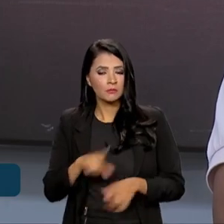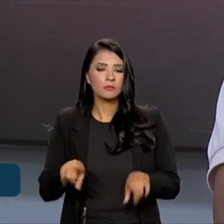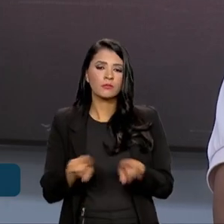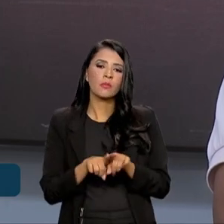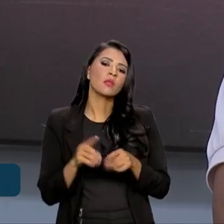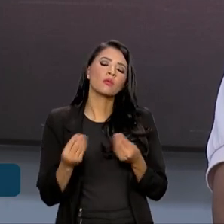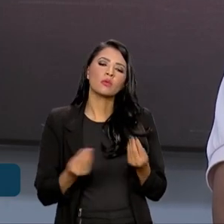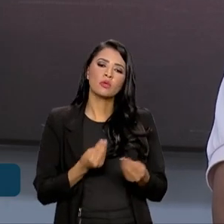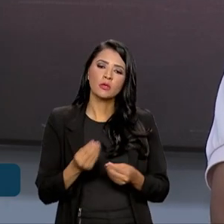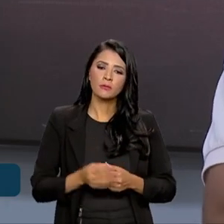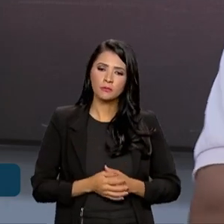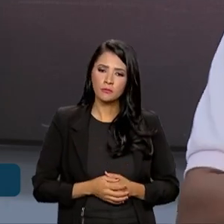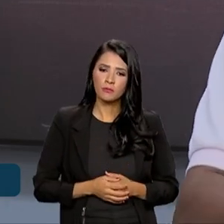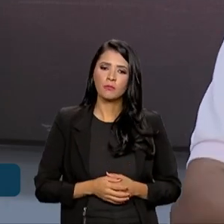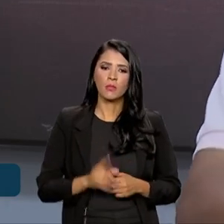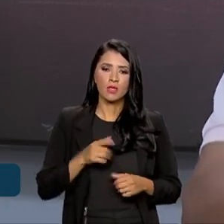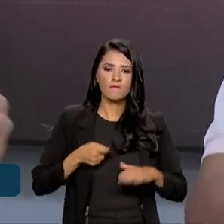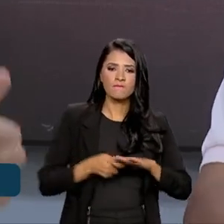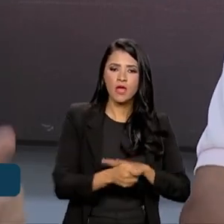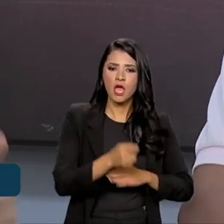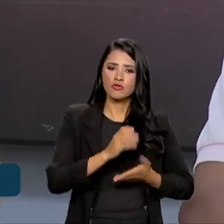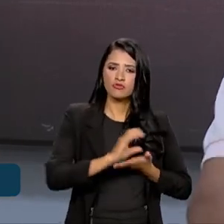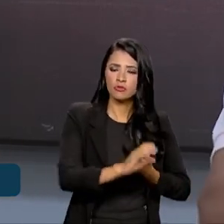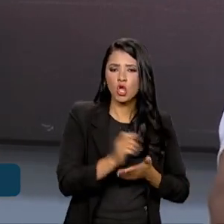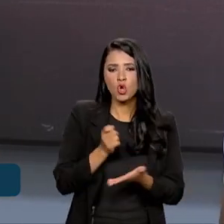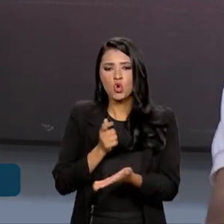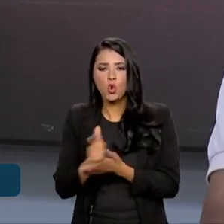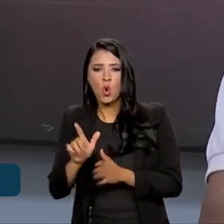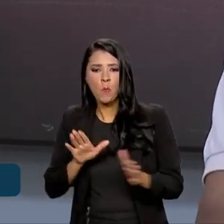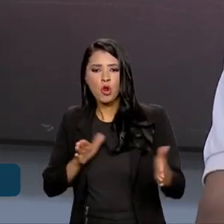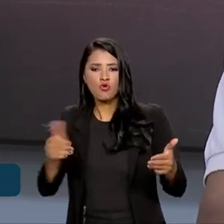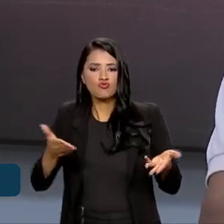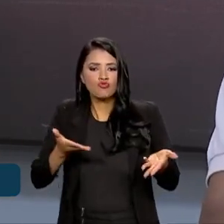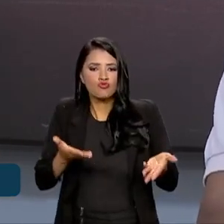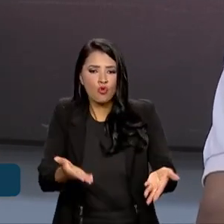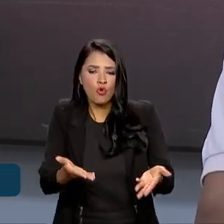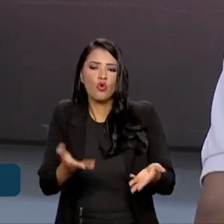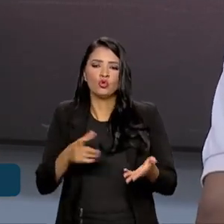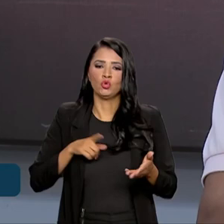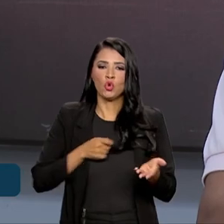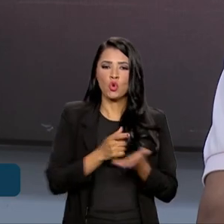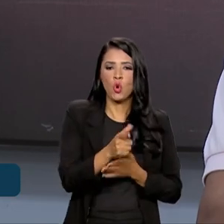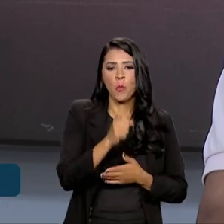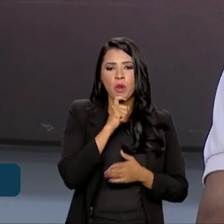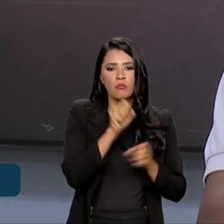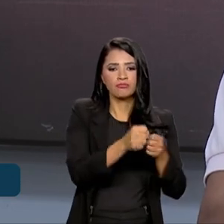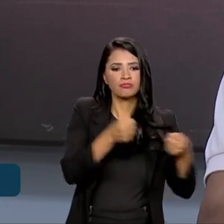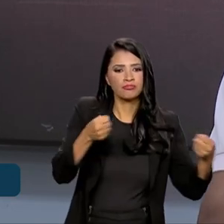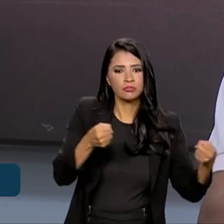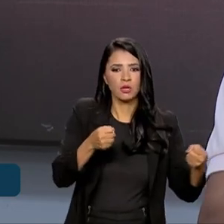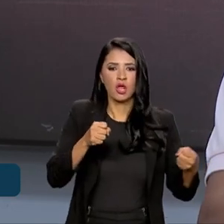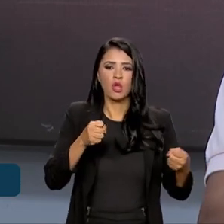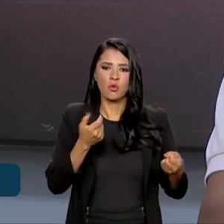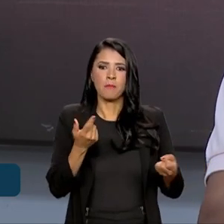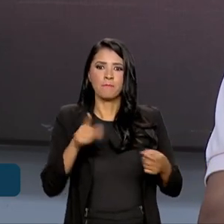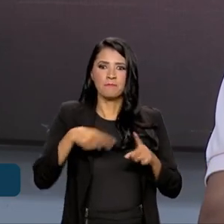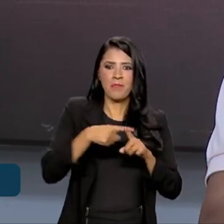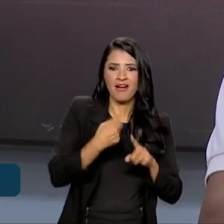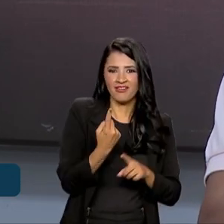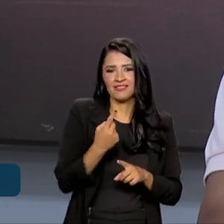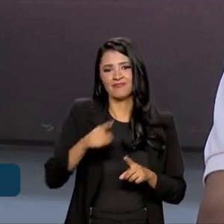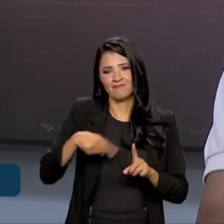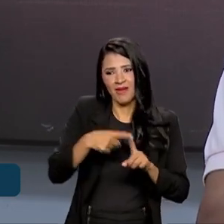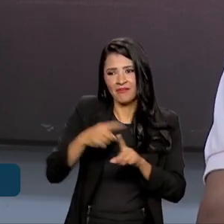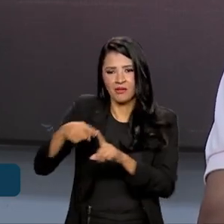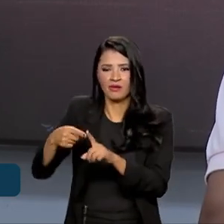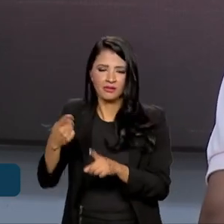faz mais investimentos. Compra um forno adicional, compra um freezer adicional. Então, isso é um fenômeno que a gente